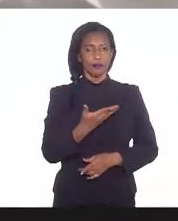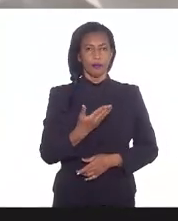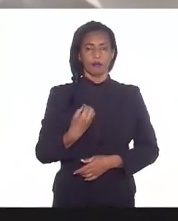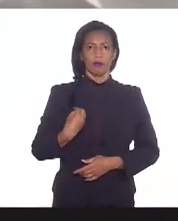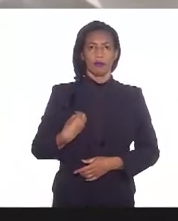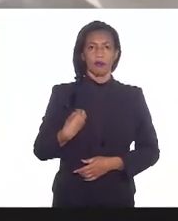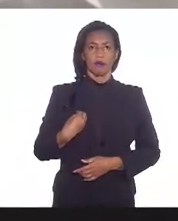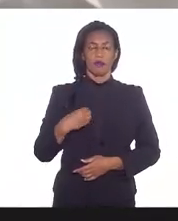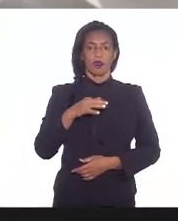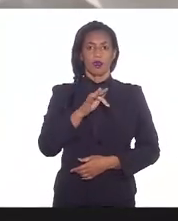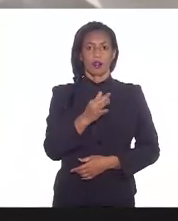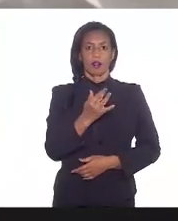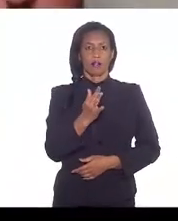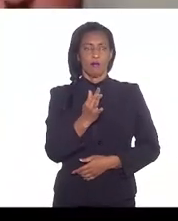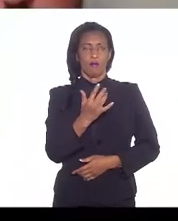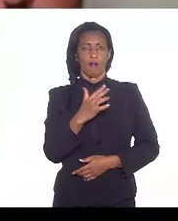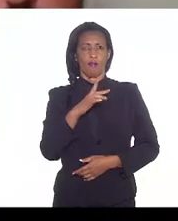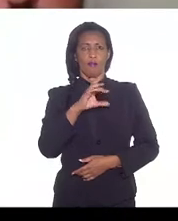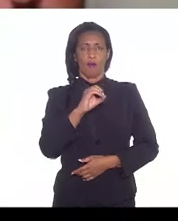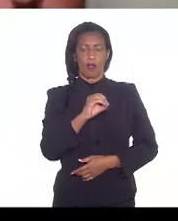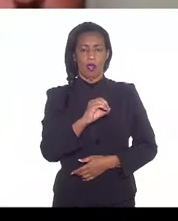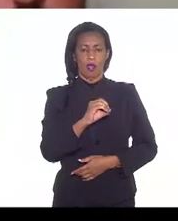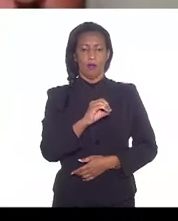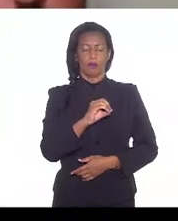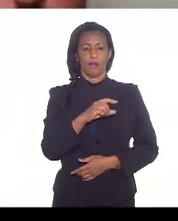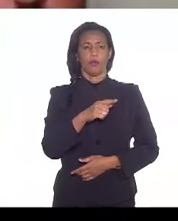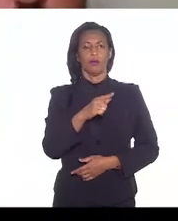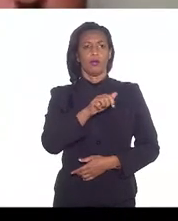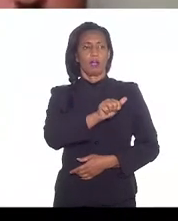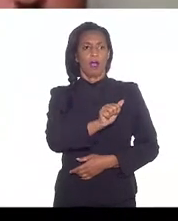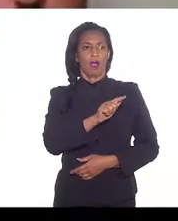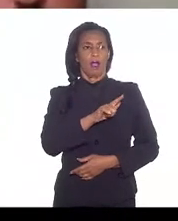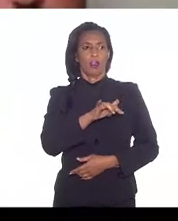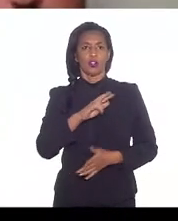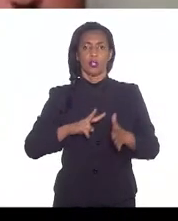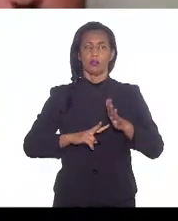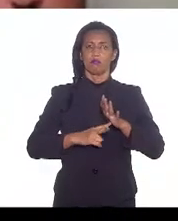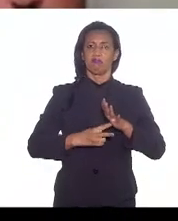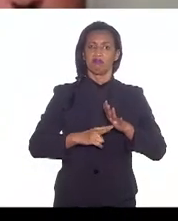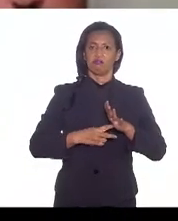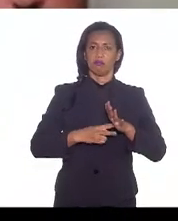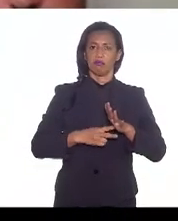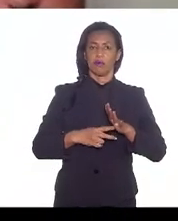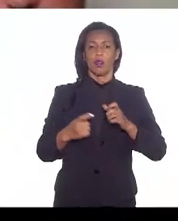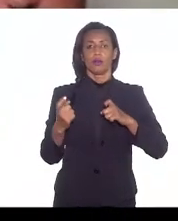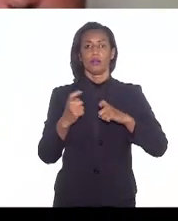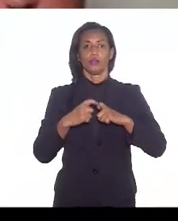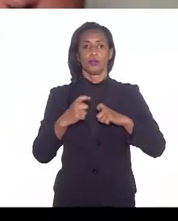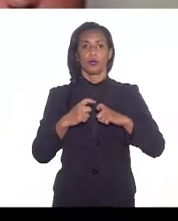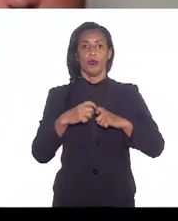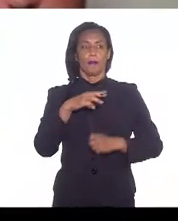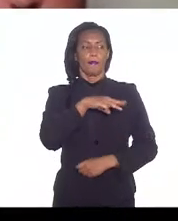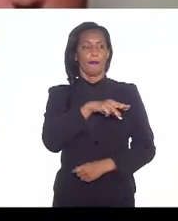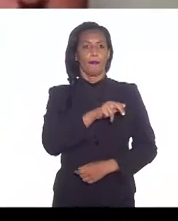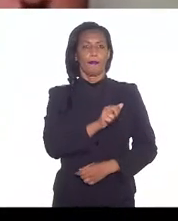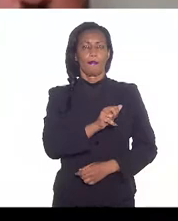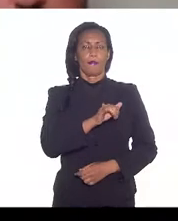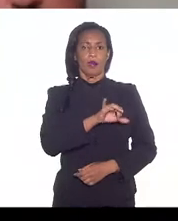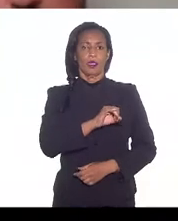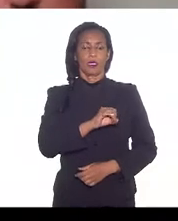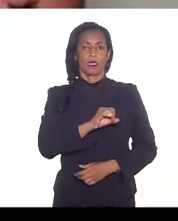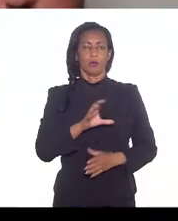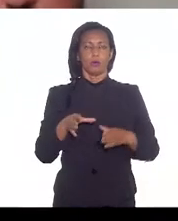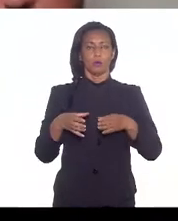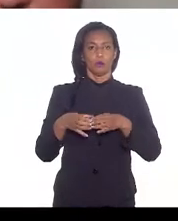de Flávio Ribeiro, do CREMERG, Alexandre Teres, do Sindicato dos Médicos, Maria Celina, do Conselho